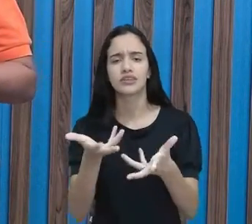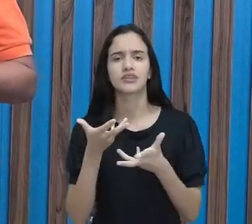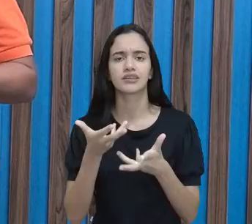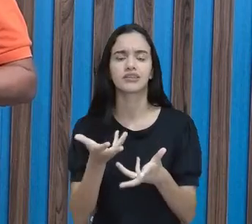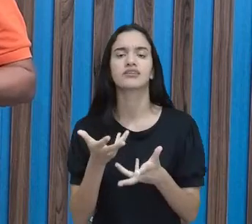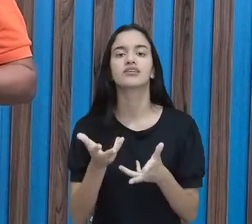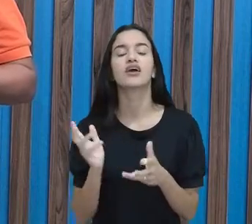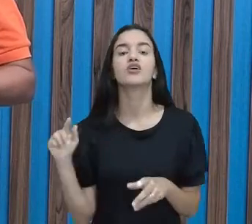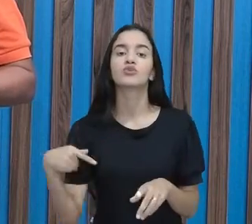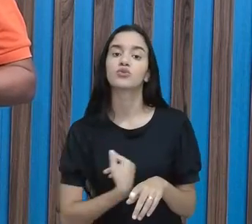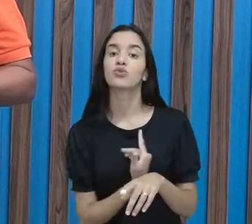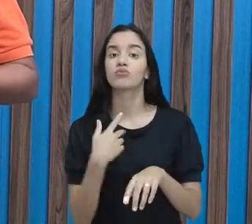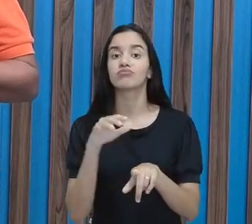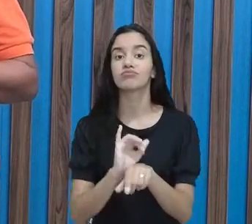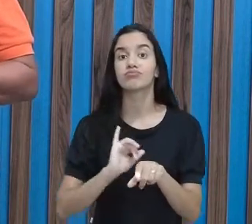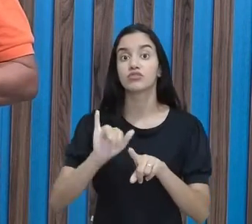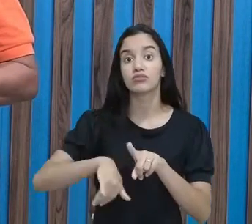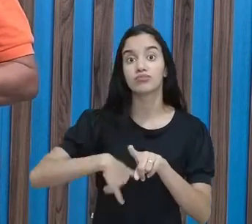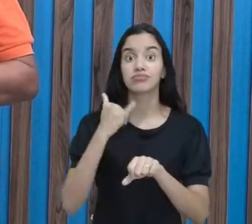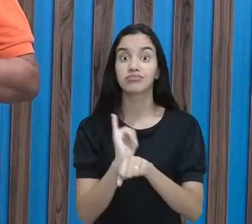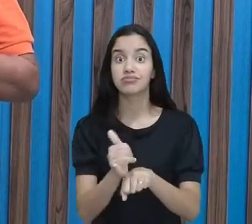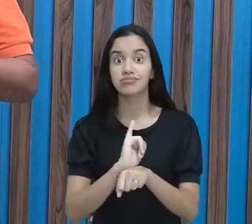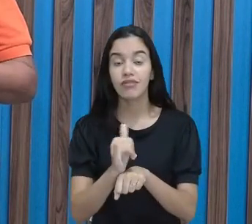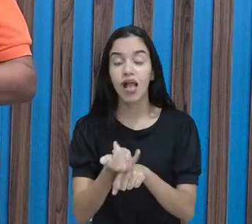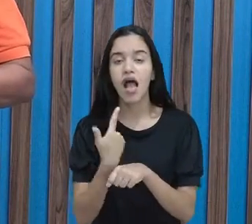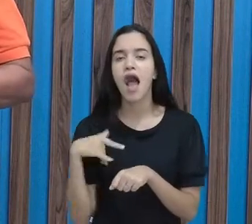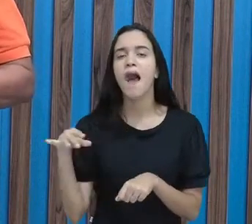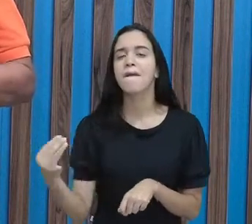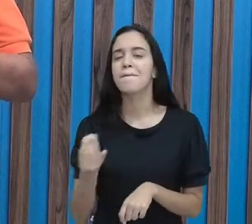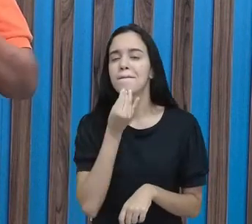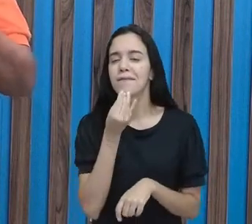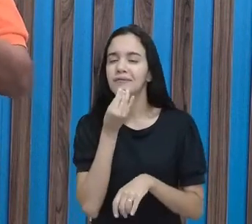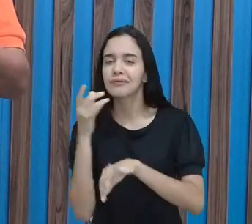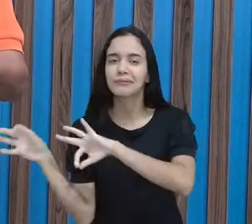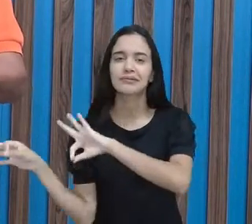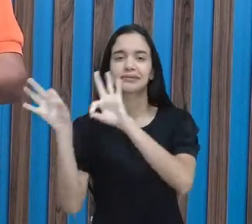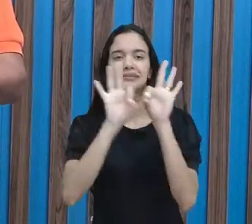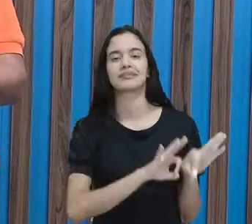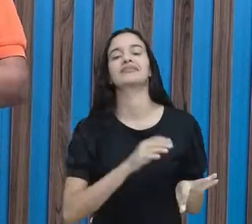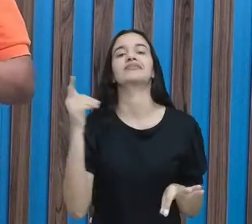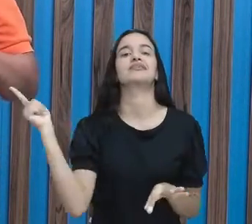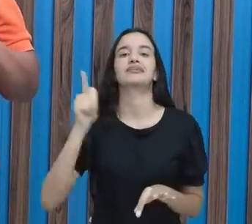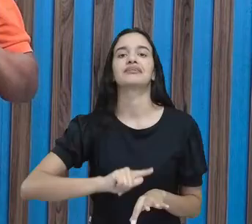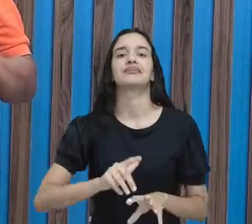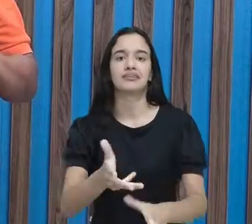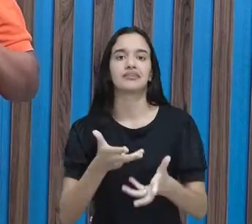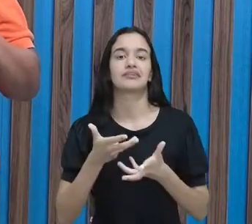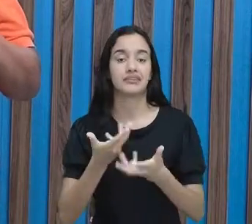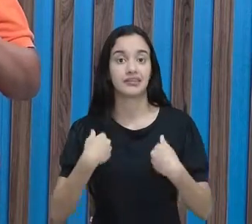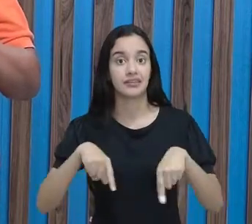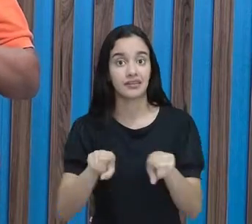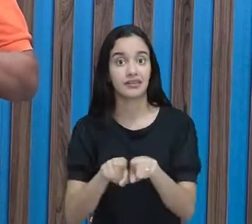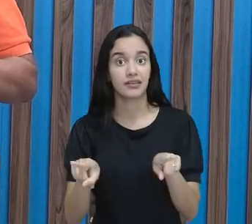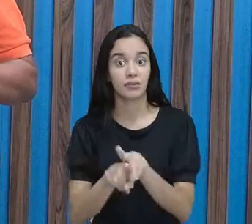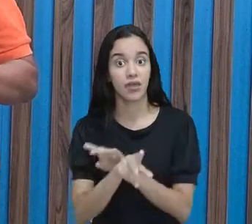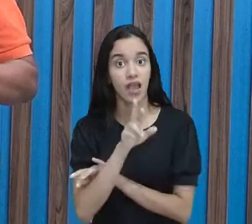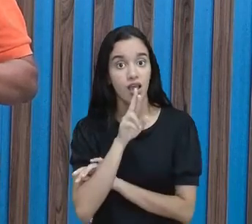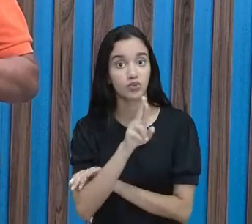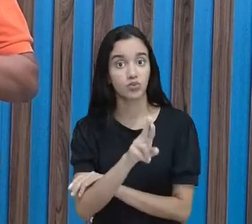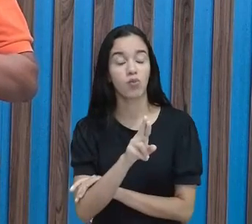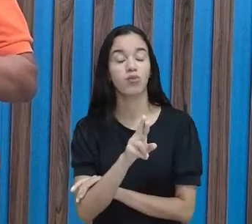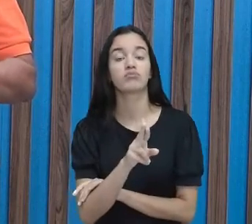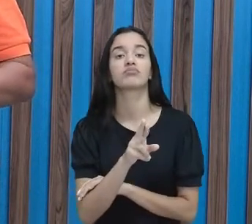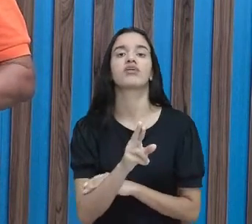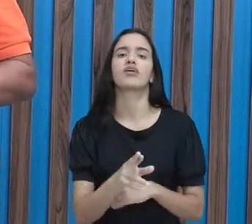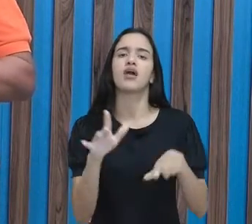no nosso canal do YouTube. Aproveita para ver e rever quantas vezes quiser e responder lá